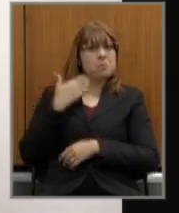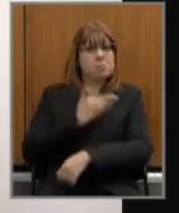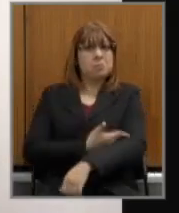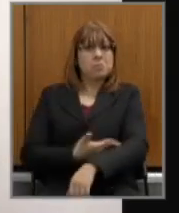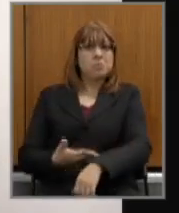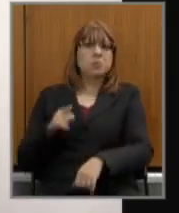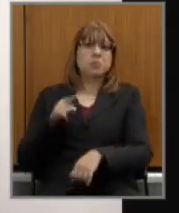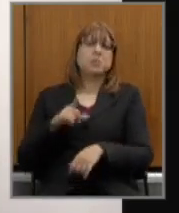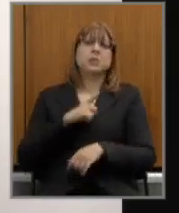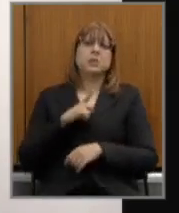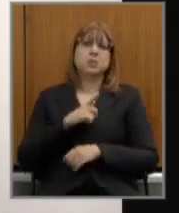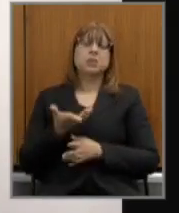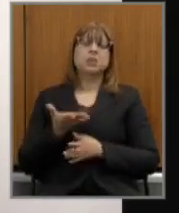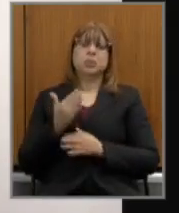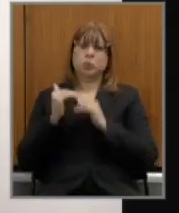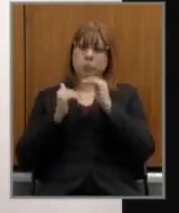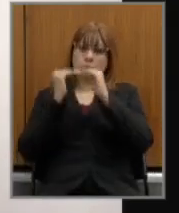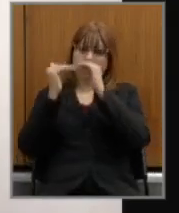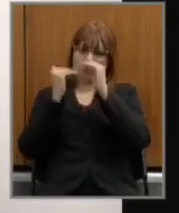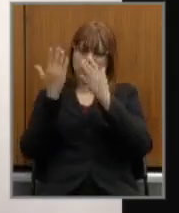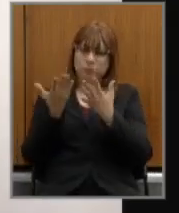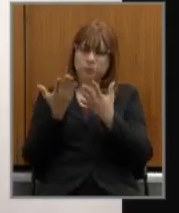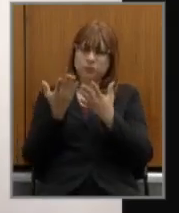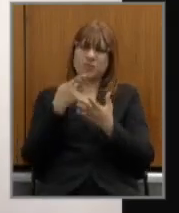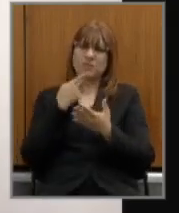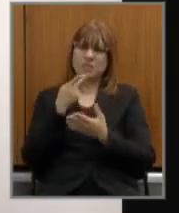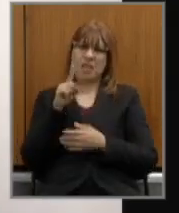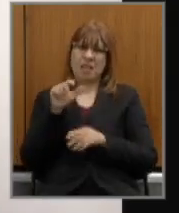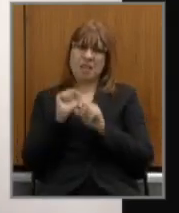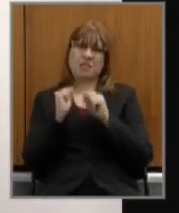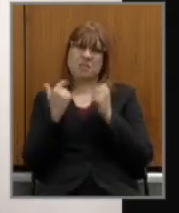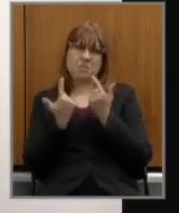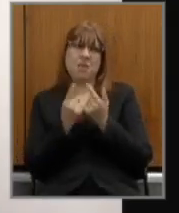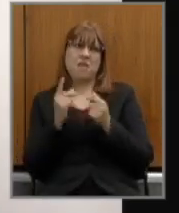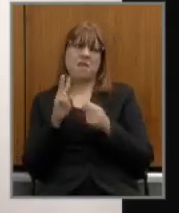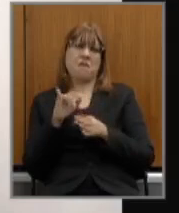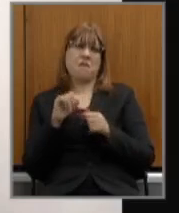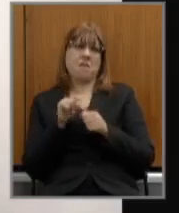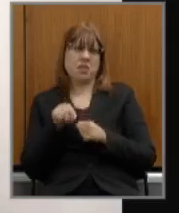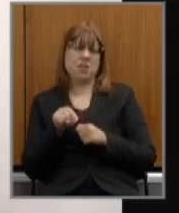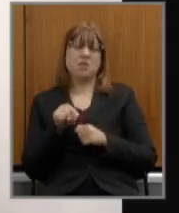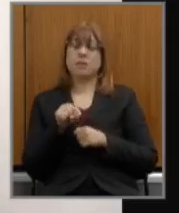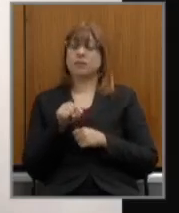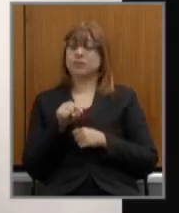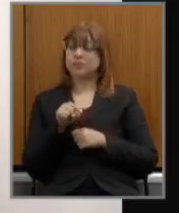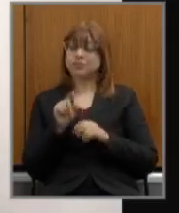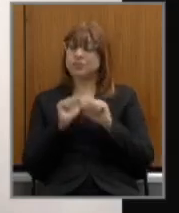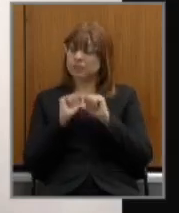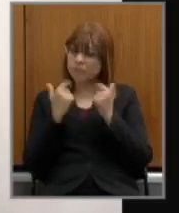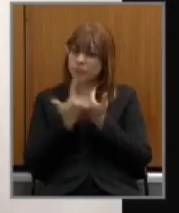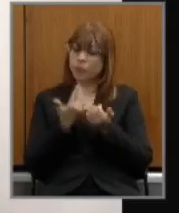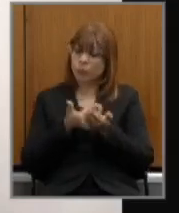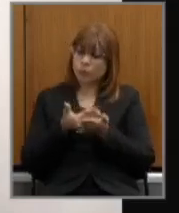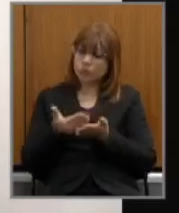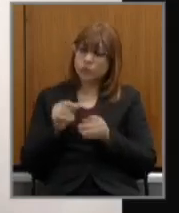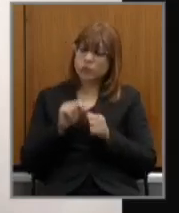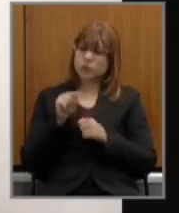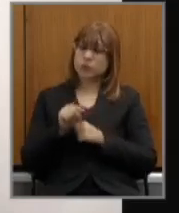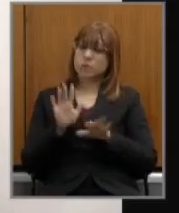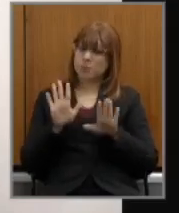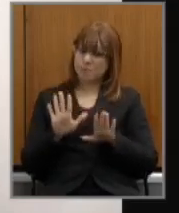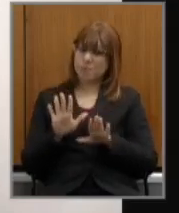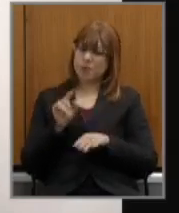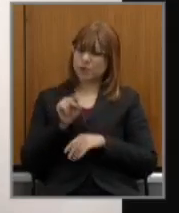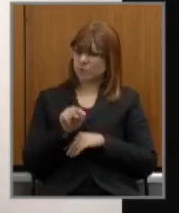uma construção prévia e não adianta falar que a Assembleia vai fazer isso a Assembleia está começou a fazer isso mas isso não